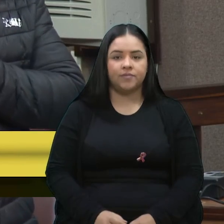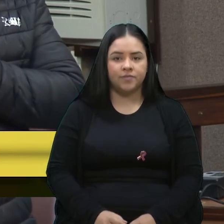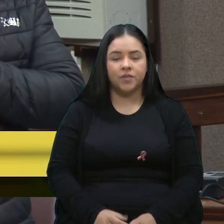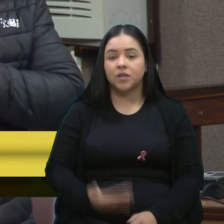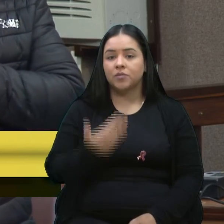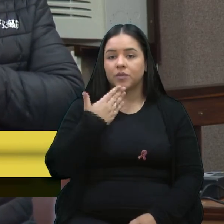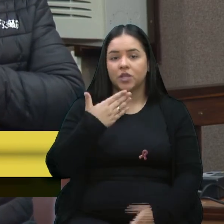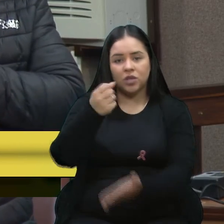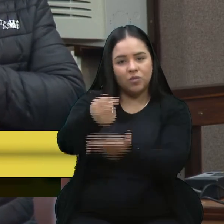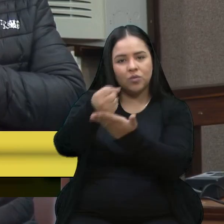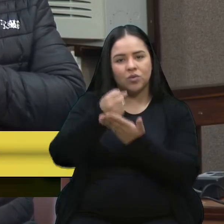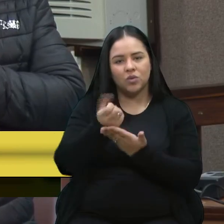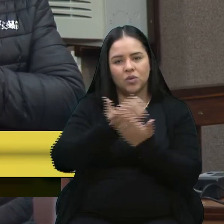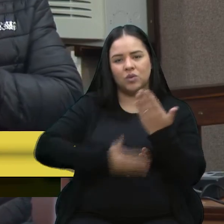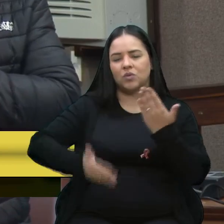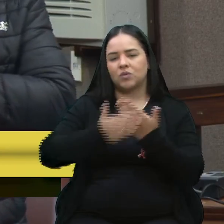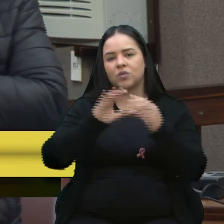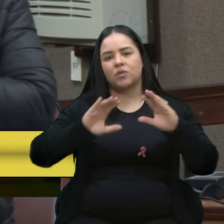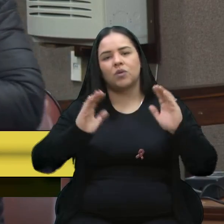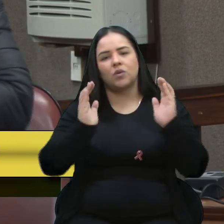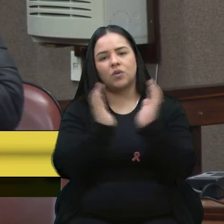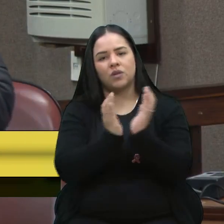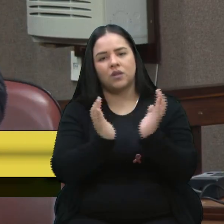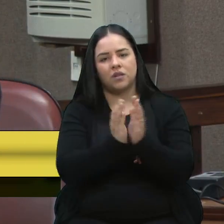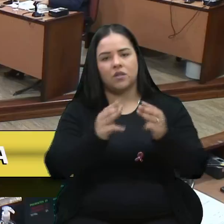apoio de todos os nobres colegas nessa moção. Obrigado, senhor.